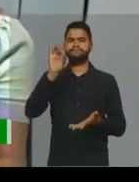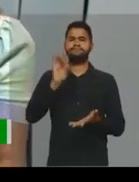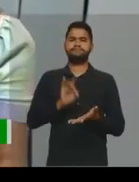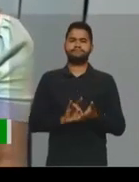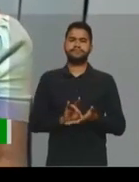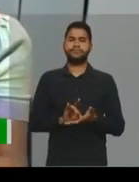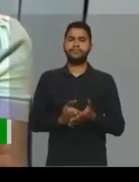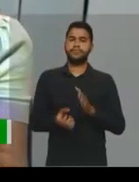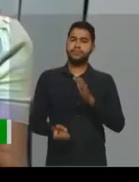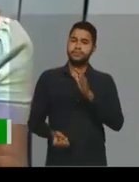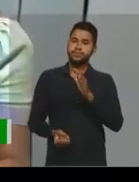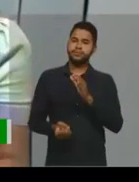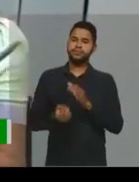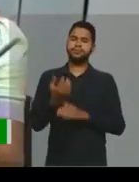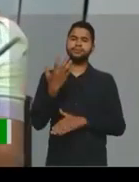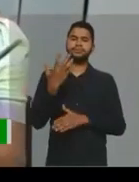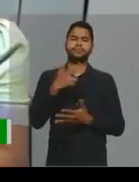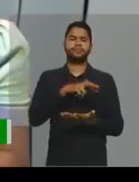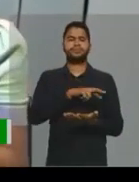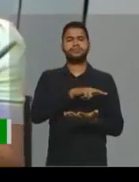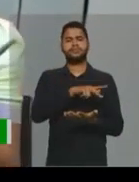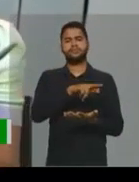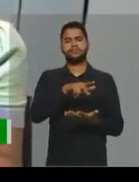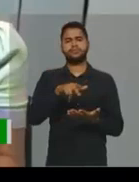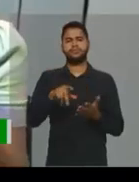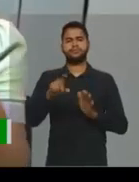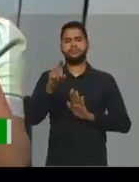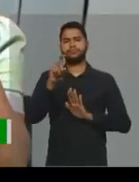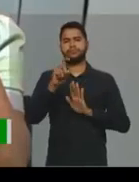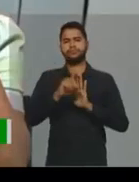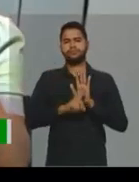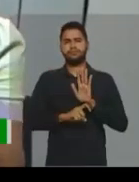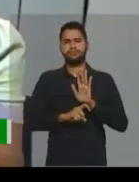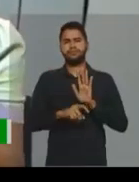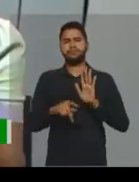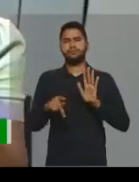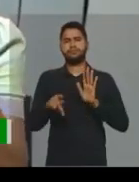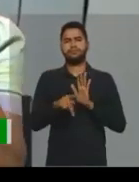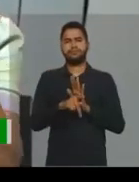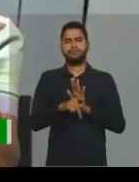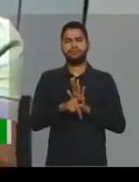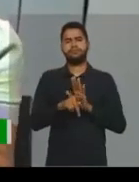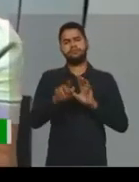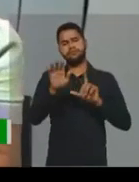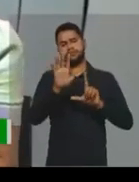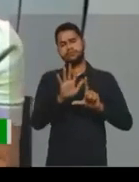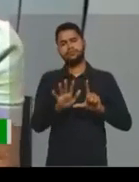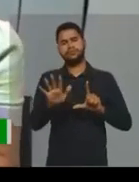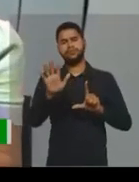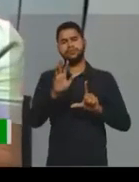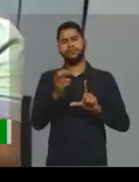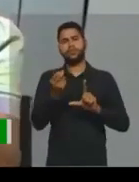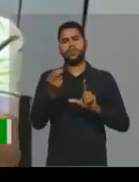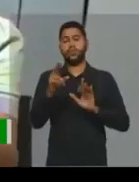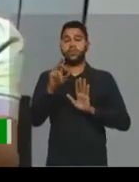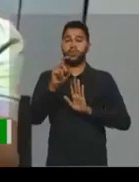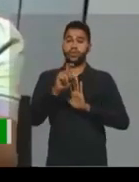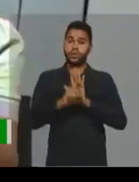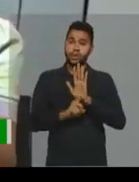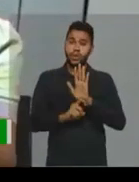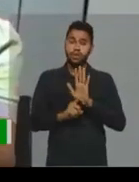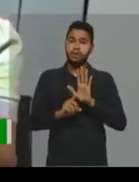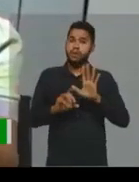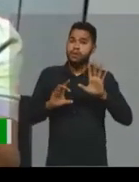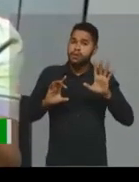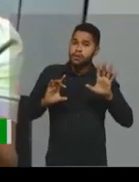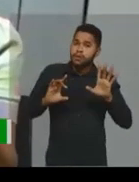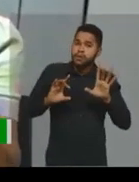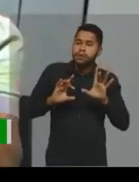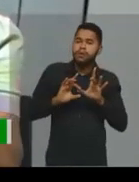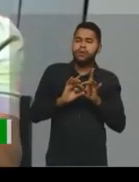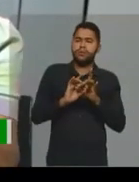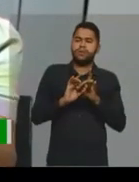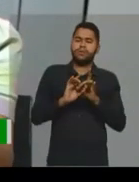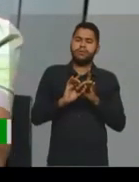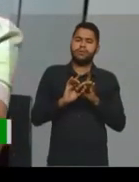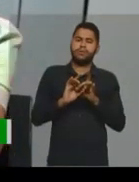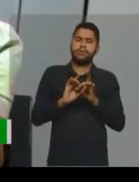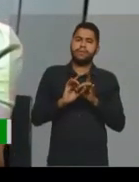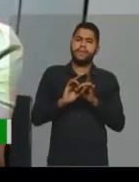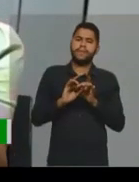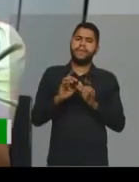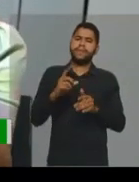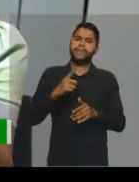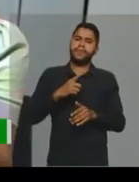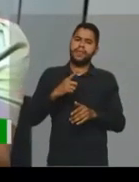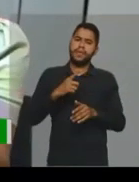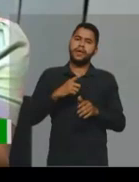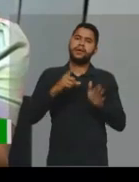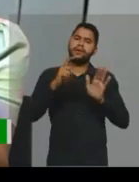onde são criados vários textos em cima daquela imagem ou daquele texto. É a ligação, né? Então, tem